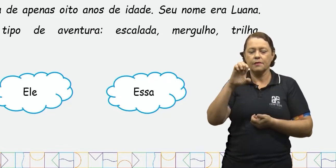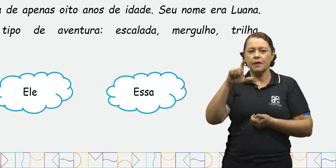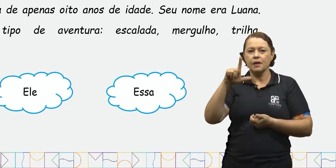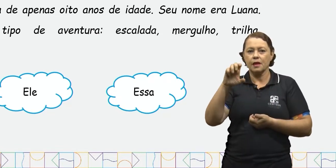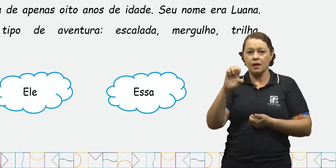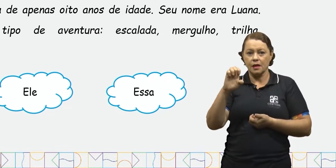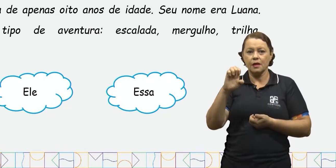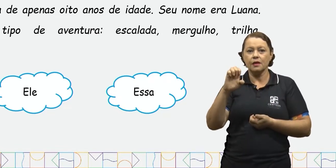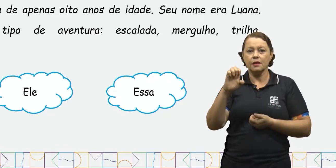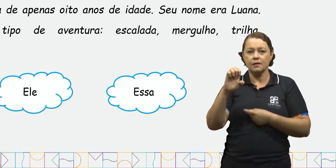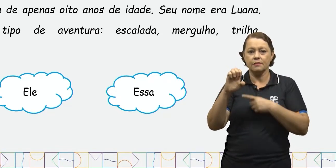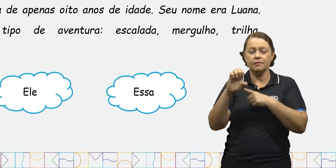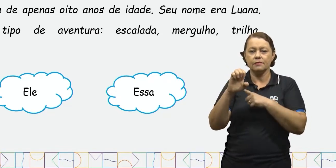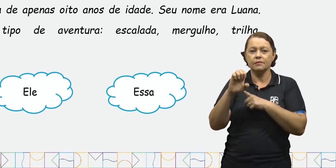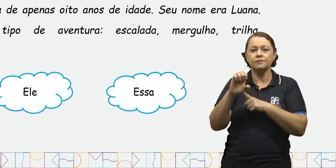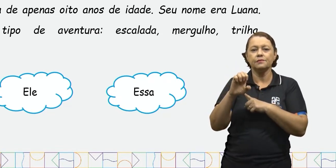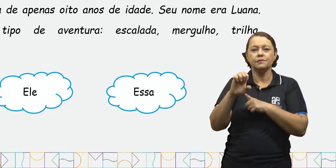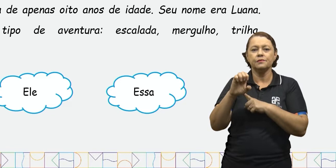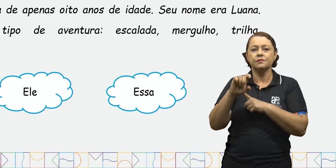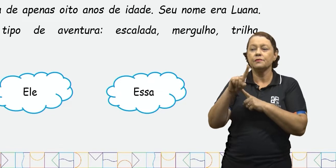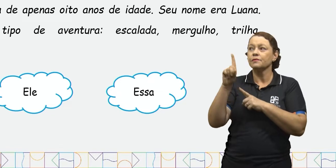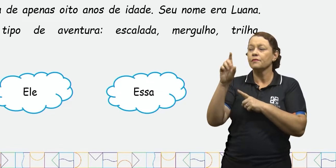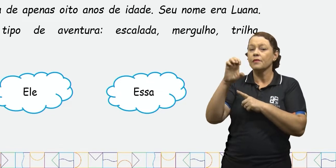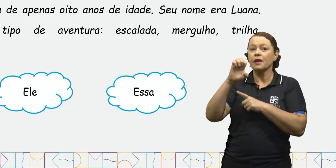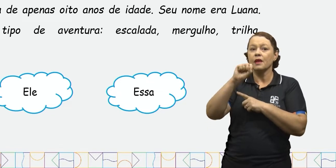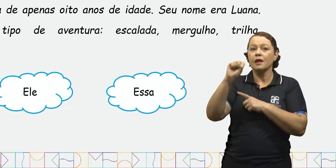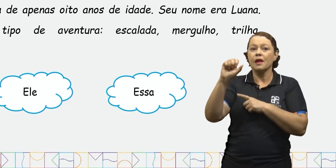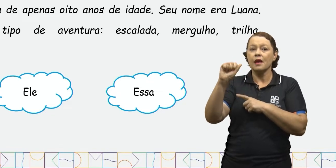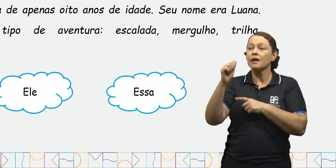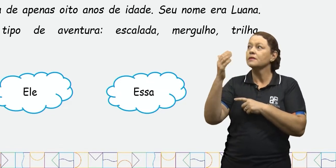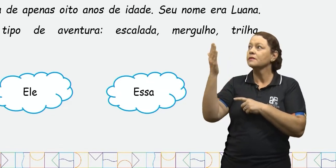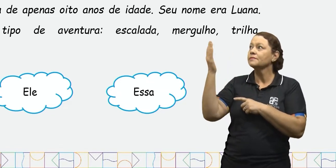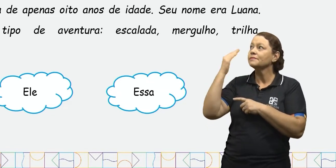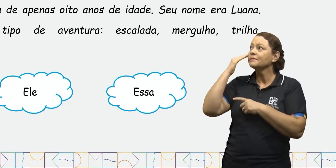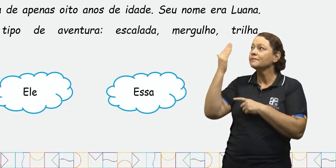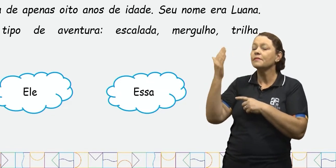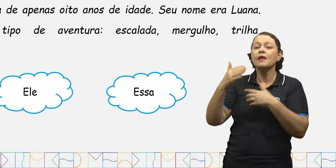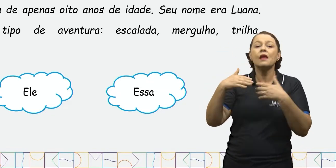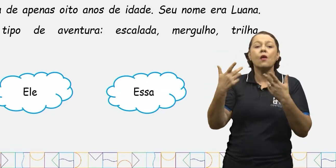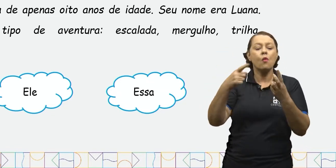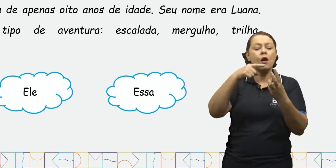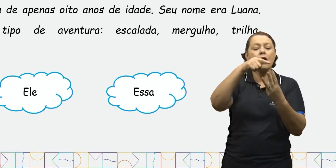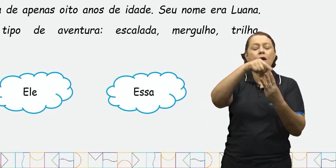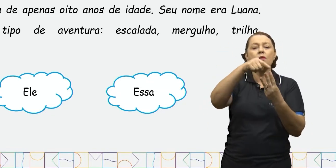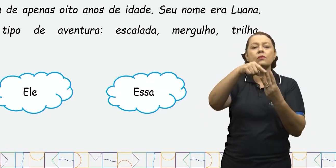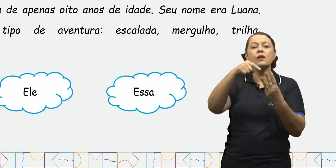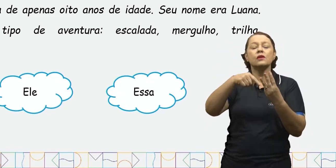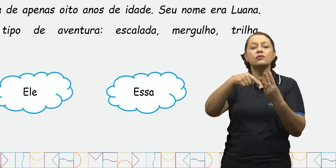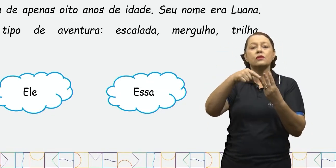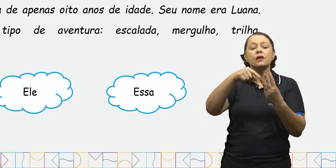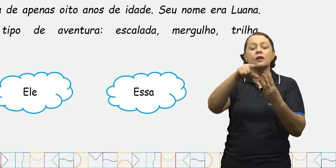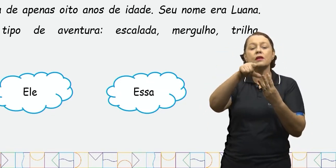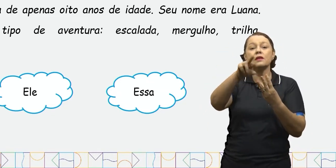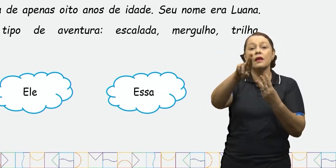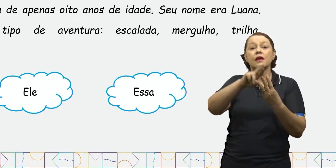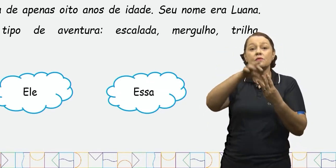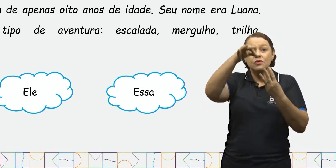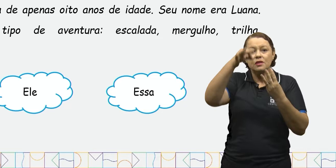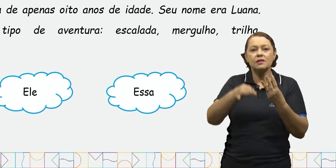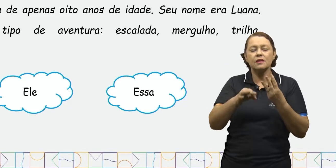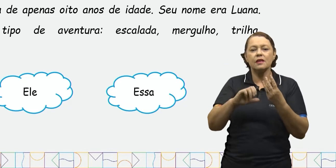ele, e a terceira opção é essa. Qual dessas opções é a opção correta para